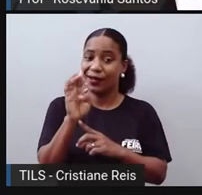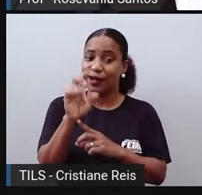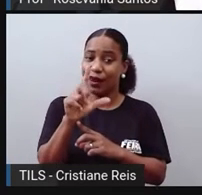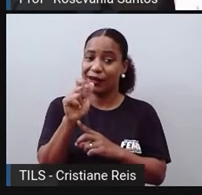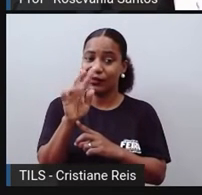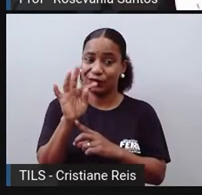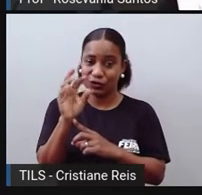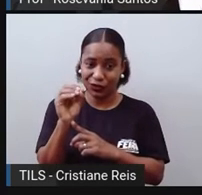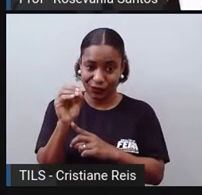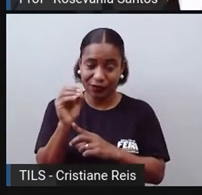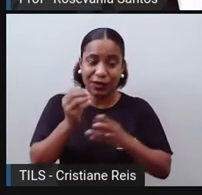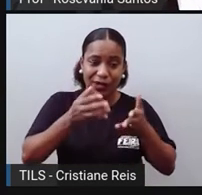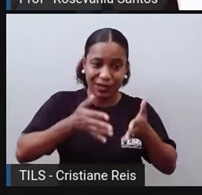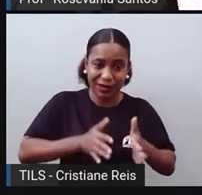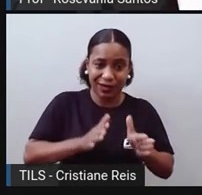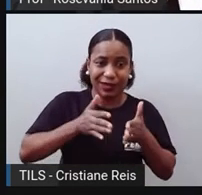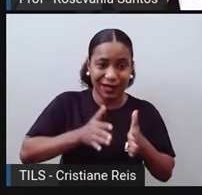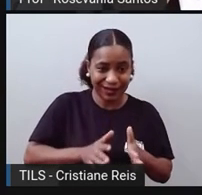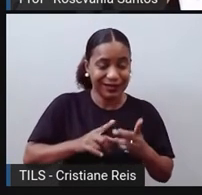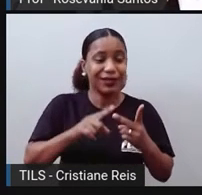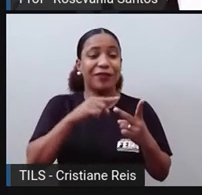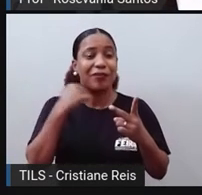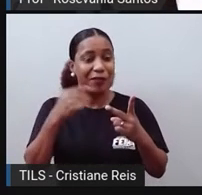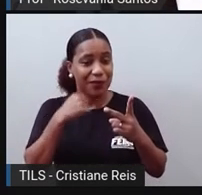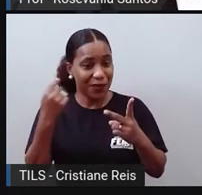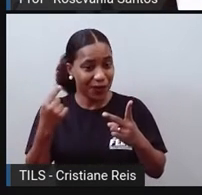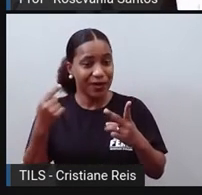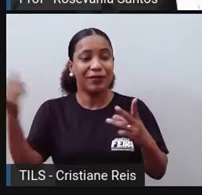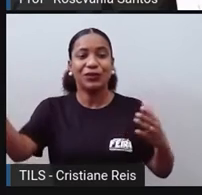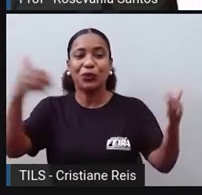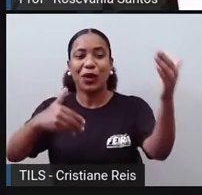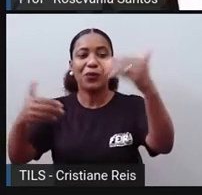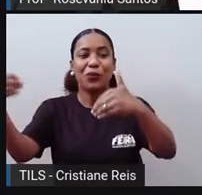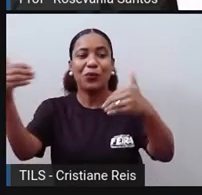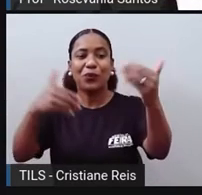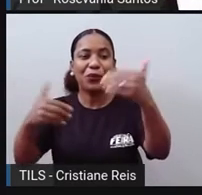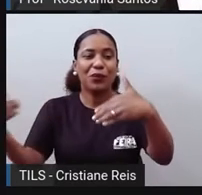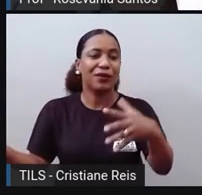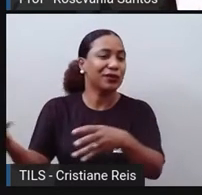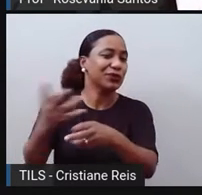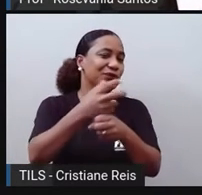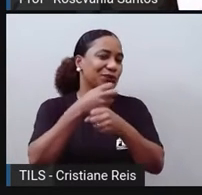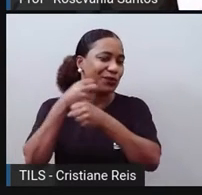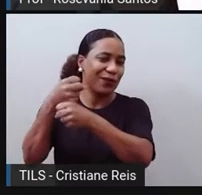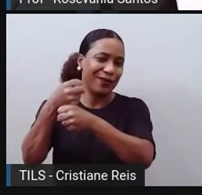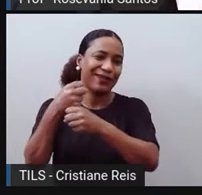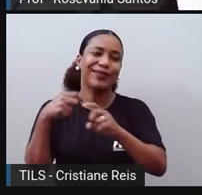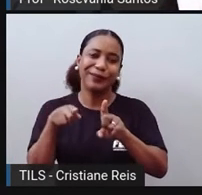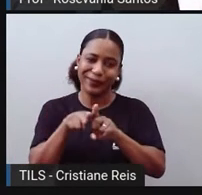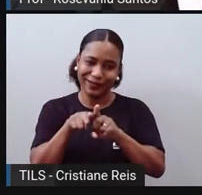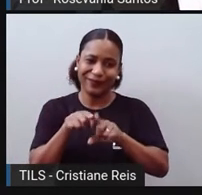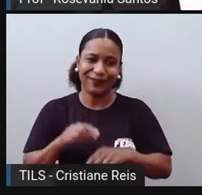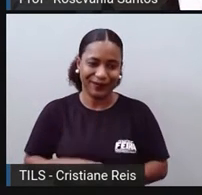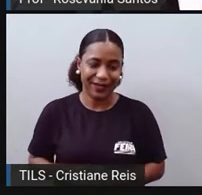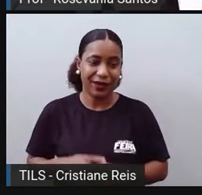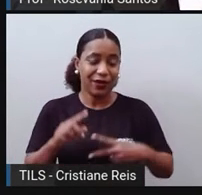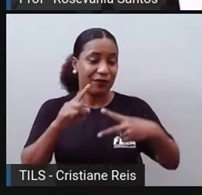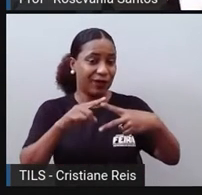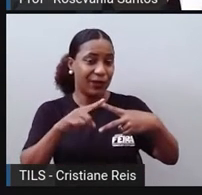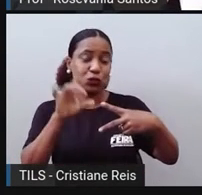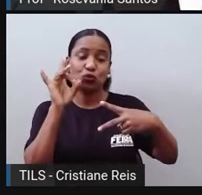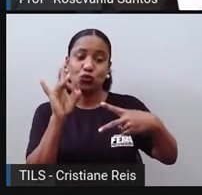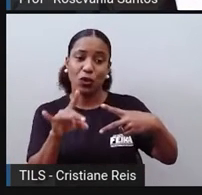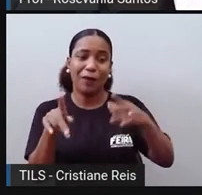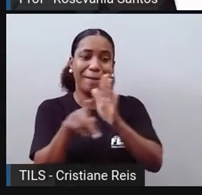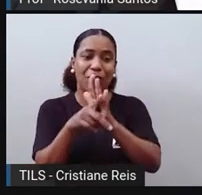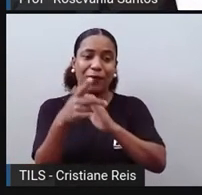consideração este primeiro e leva também em consideração as pessoas que vieram. No daqui, eu só levo em consideração as pessoas